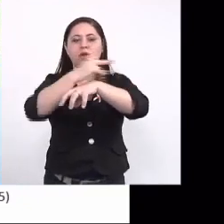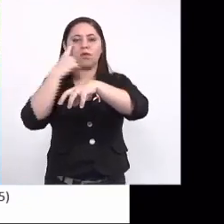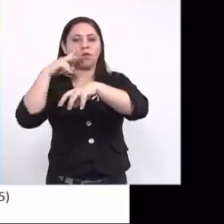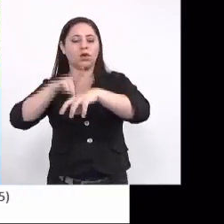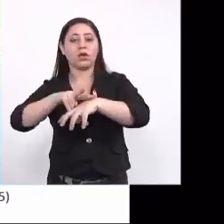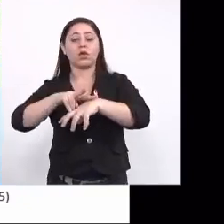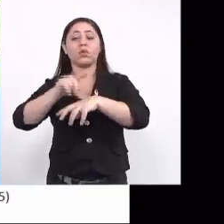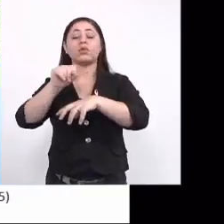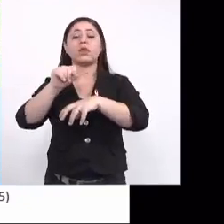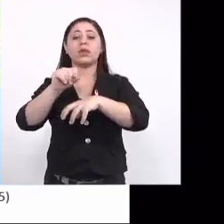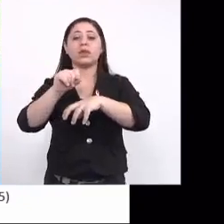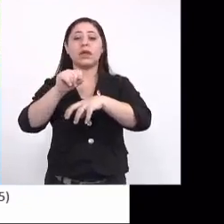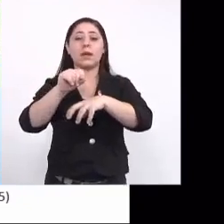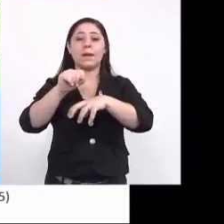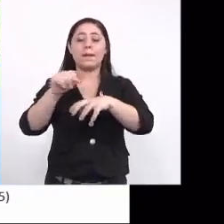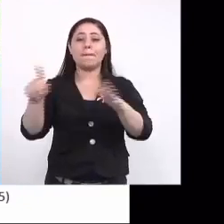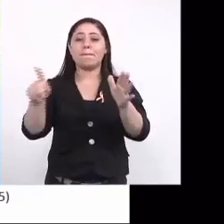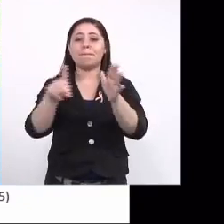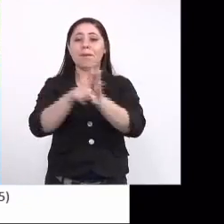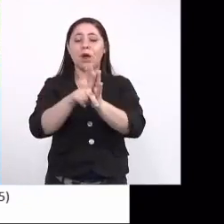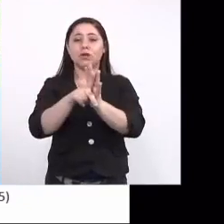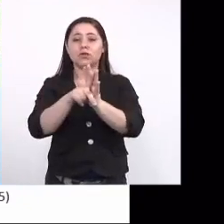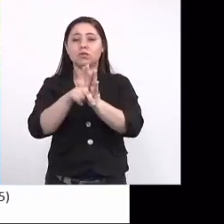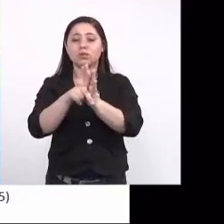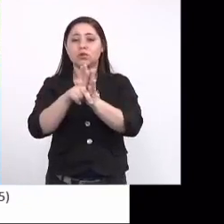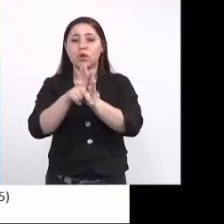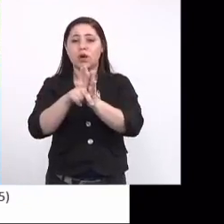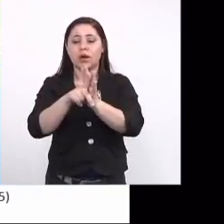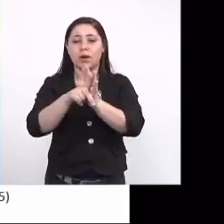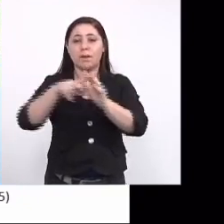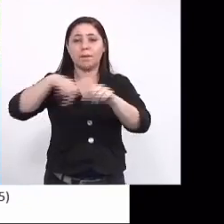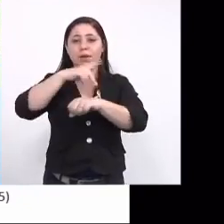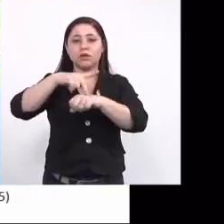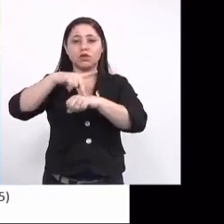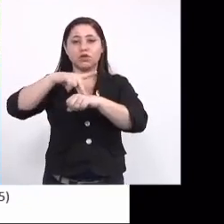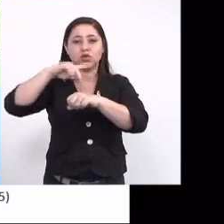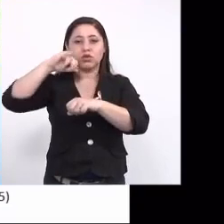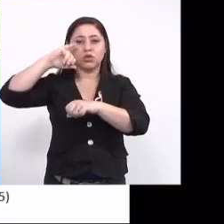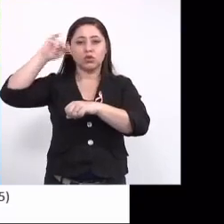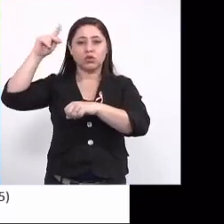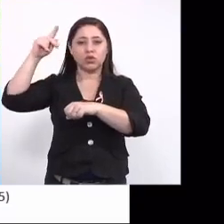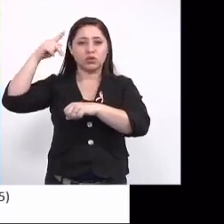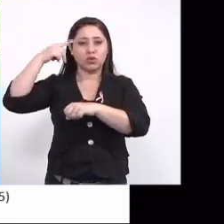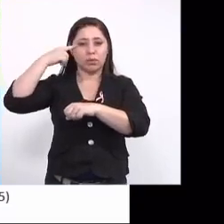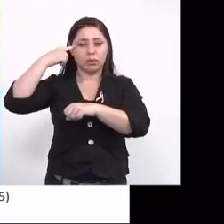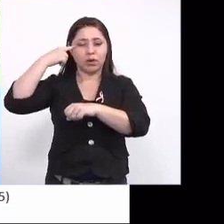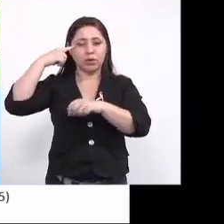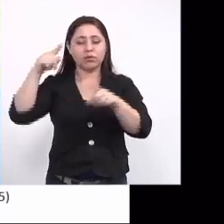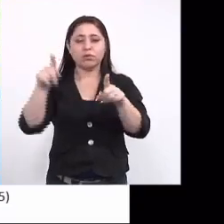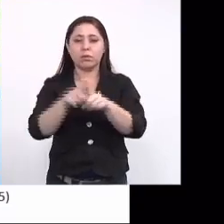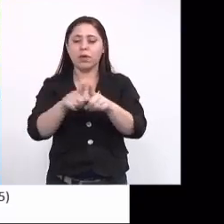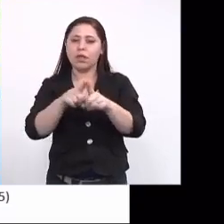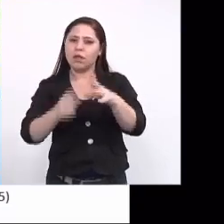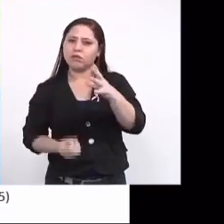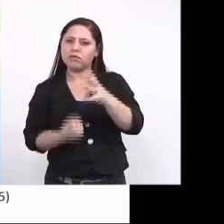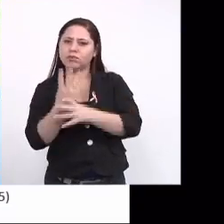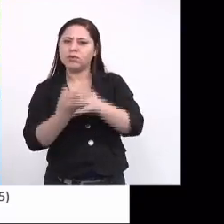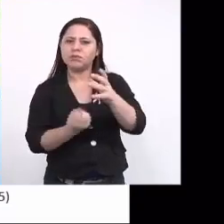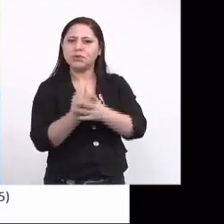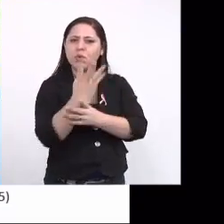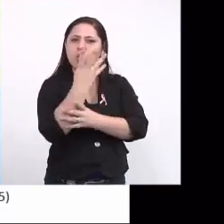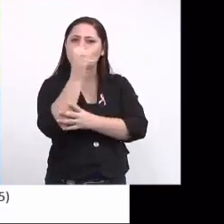que é um arquipélago que fica entre a Austrália e o Japão. E ali, nessa ocasião, em 2007, houve 49